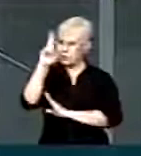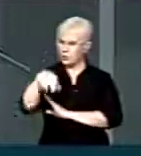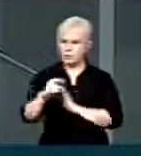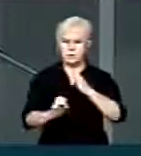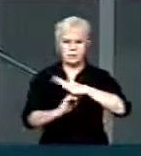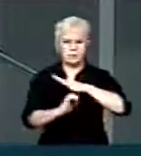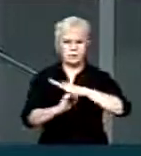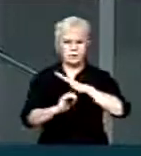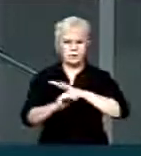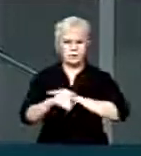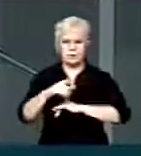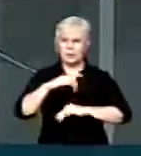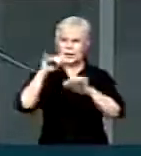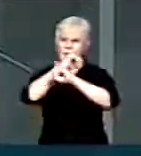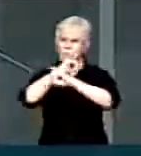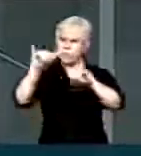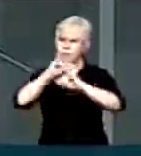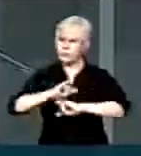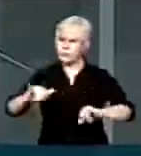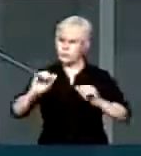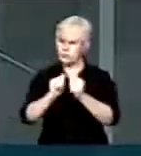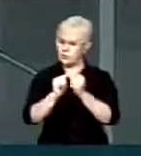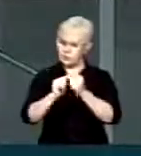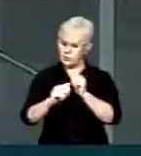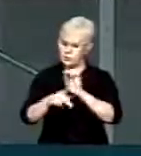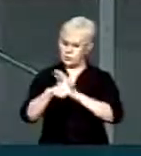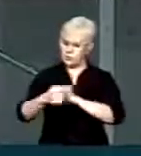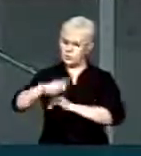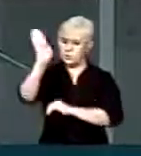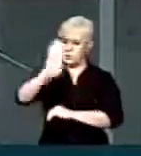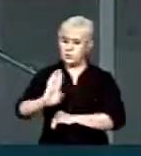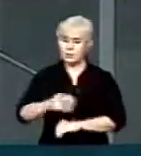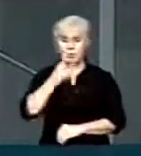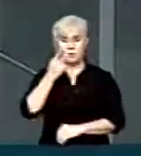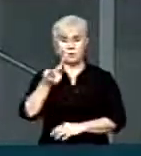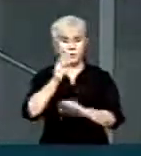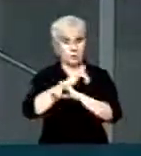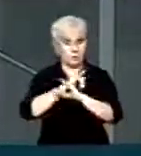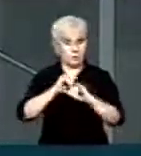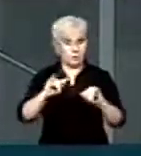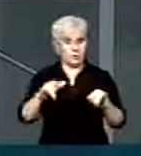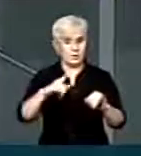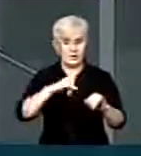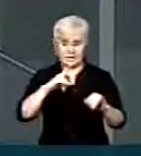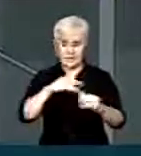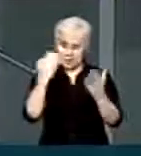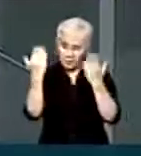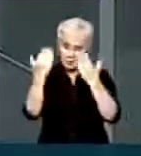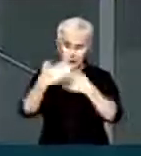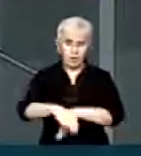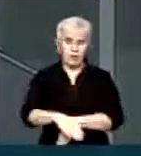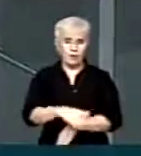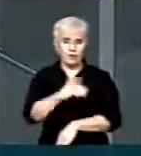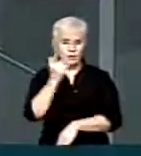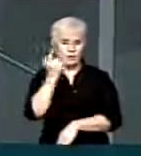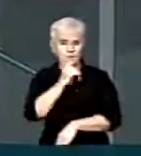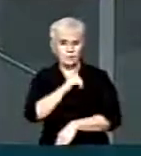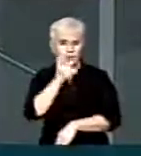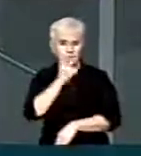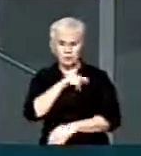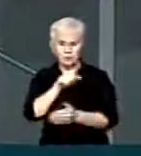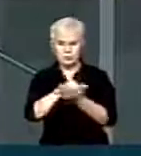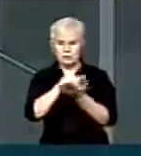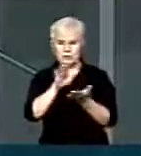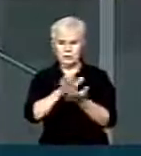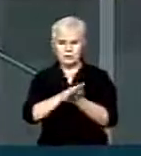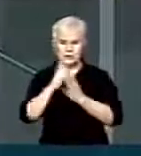vai à imprensa Ao Ministério Público Brasileiro E diz que tem fatos concretos Para se incriminar